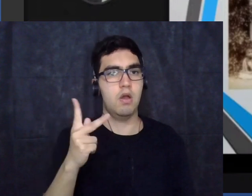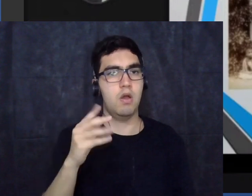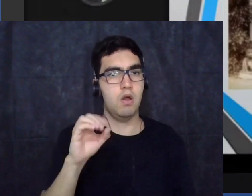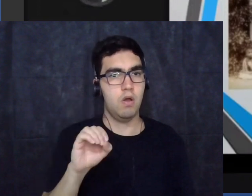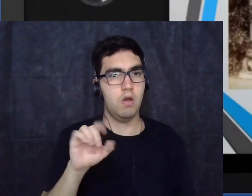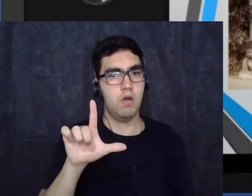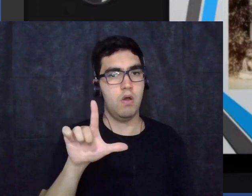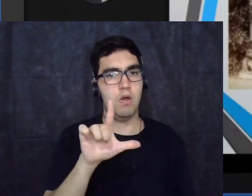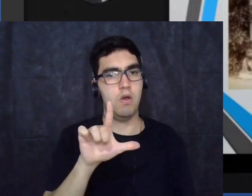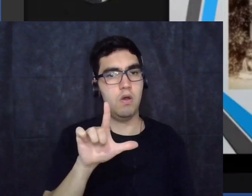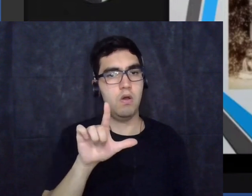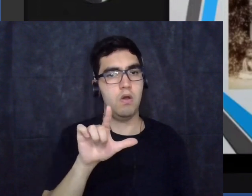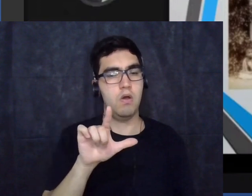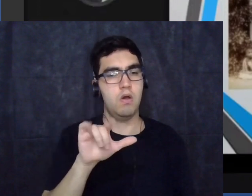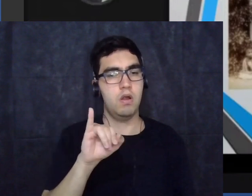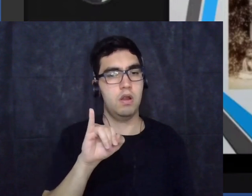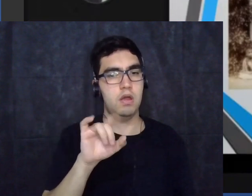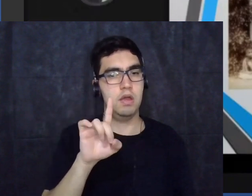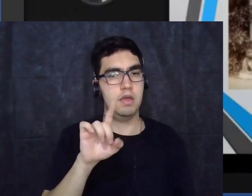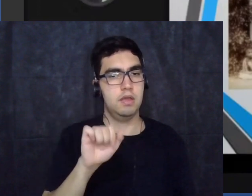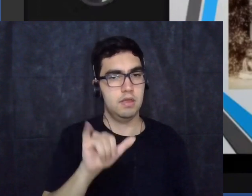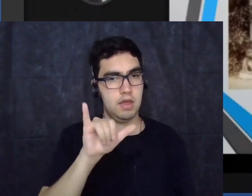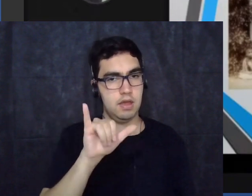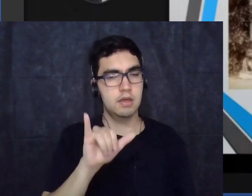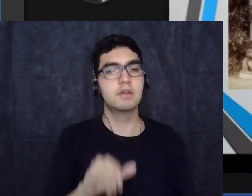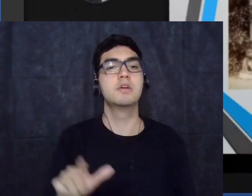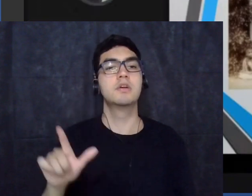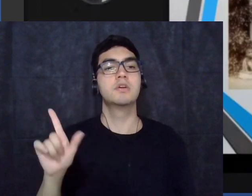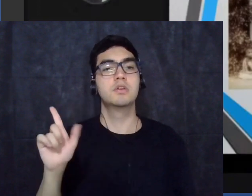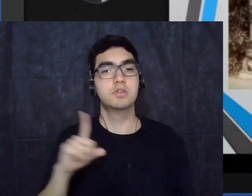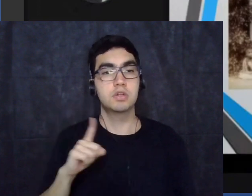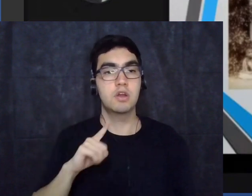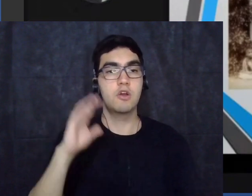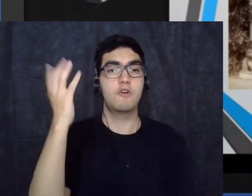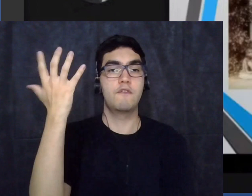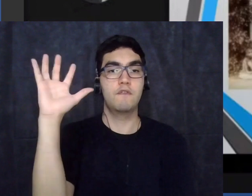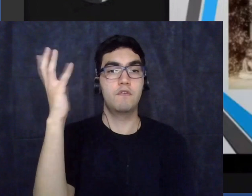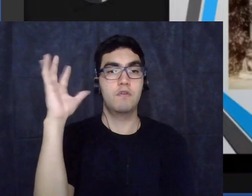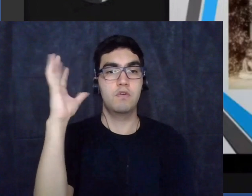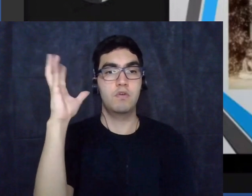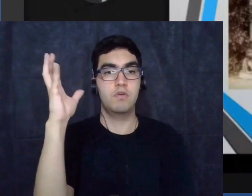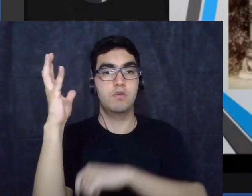que fruto estranho tinha nas árvores dos Estados Unidos